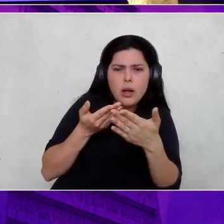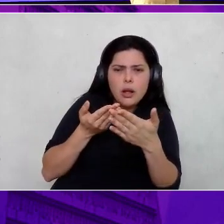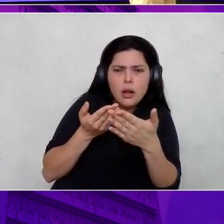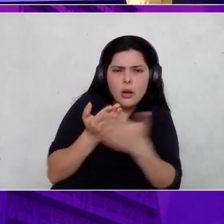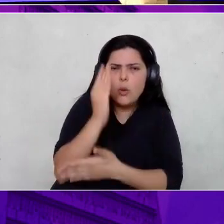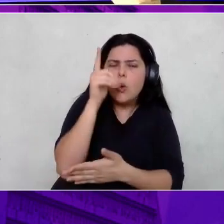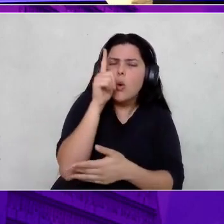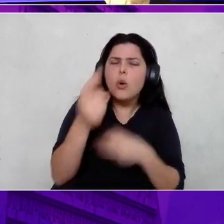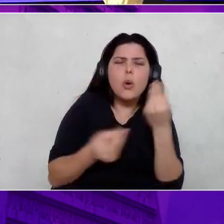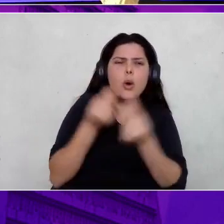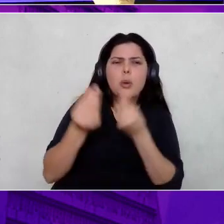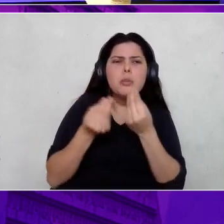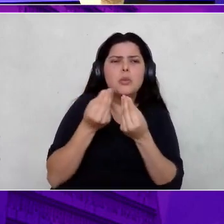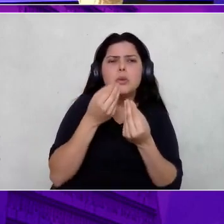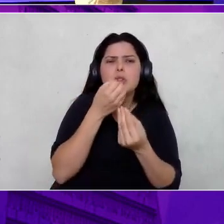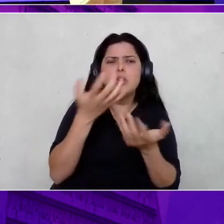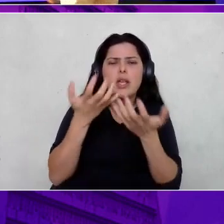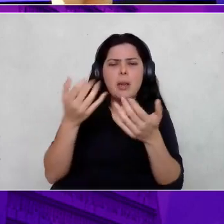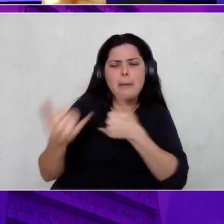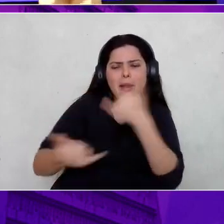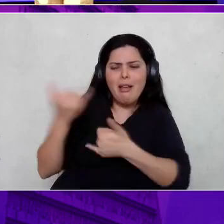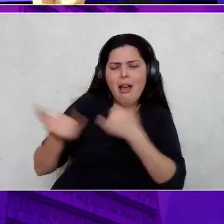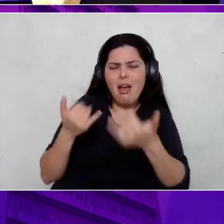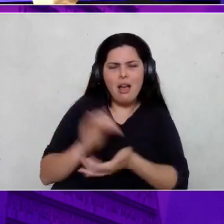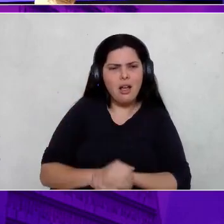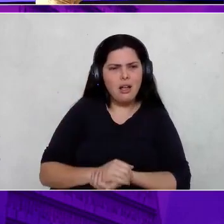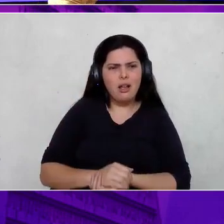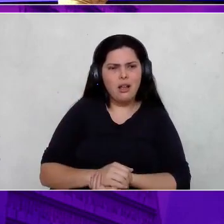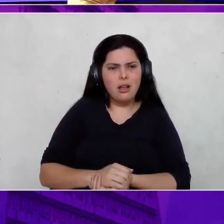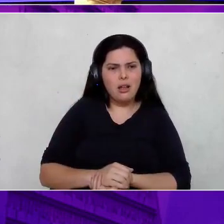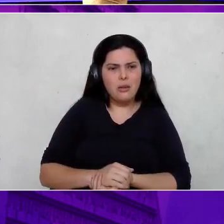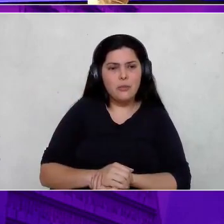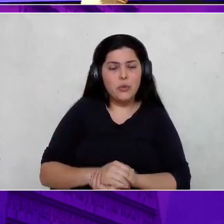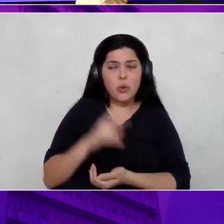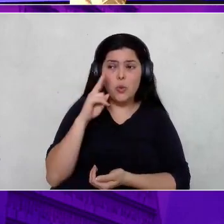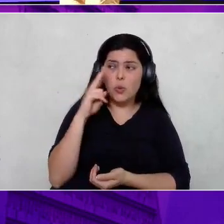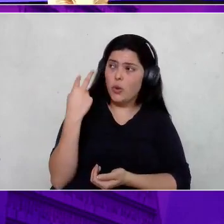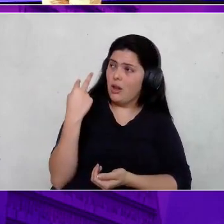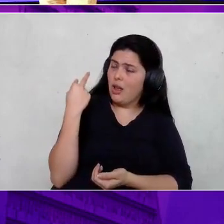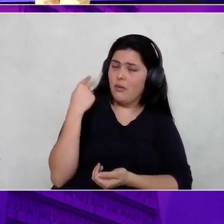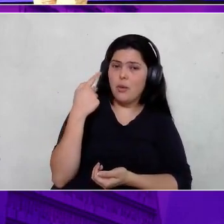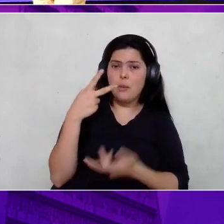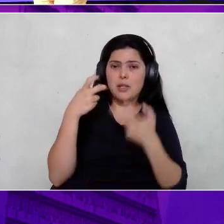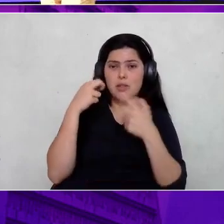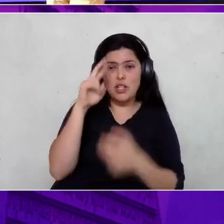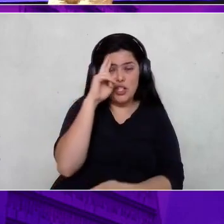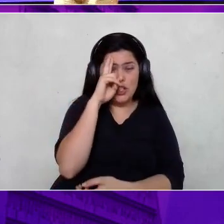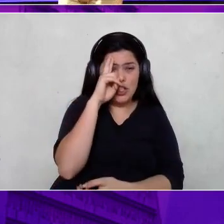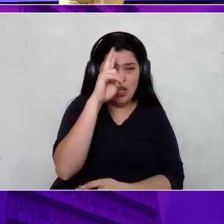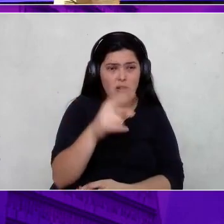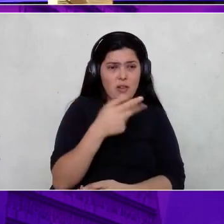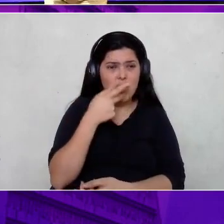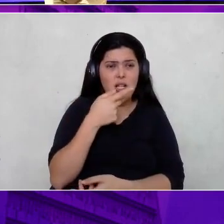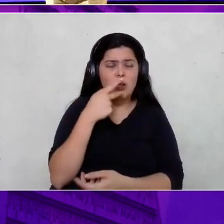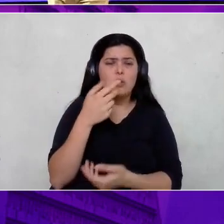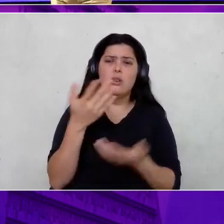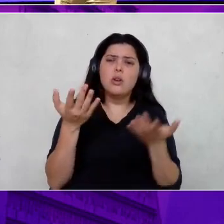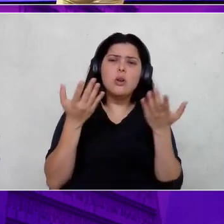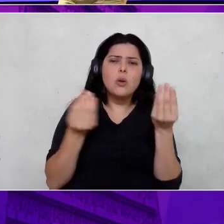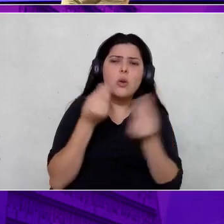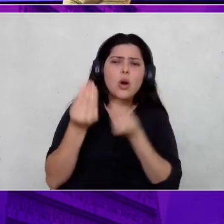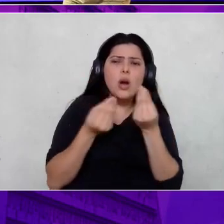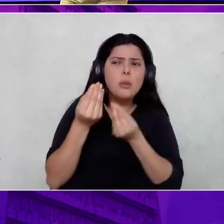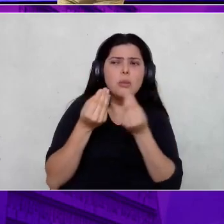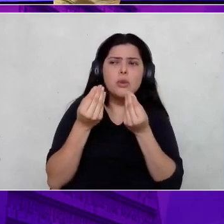presta. Só quer saber de brincar. Eu olhava para trás. Eu via meu chefe falando. Oxa, vem cá, cara. Você desviou a função.